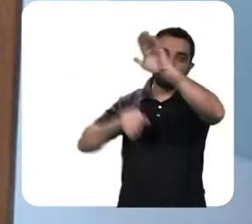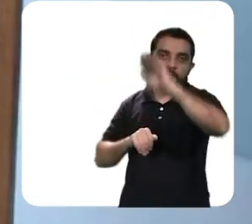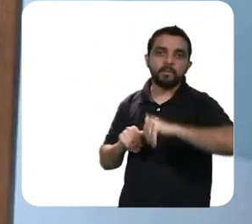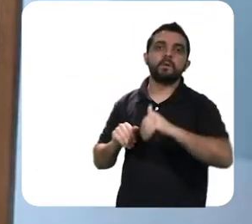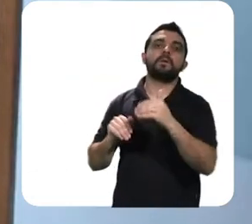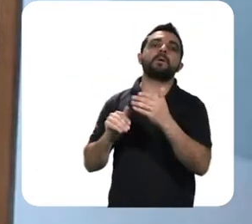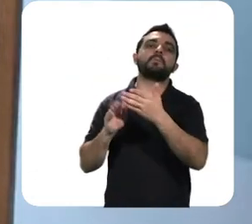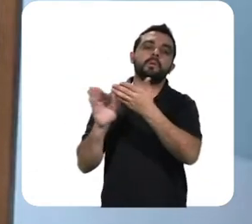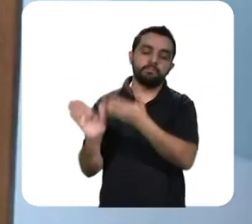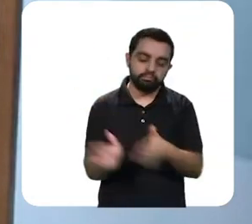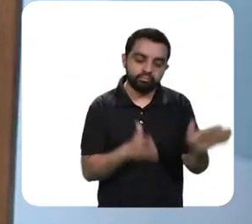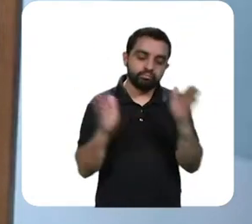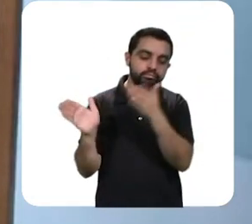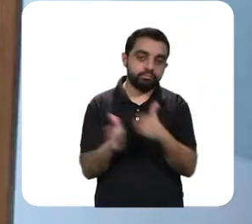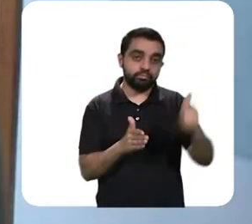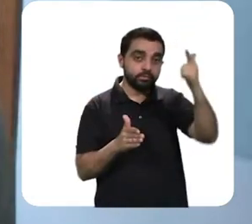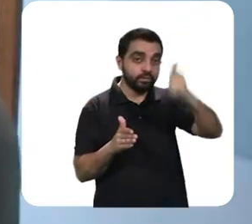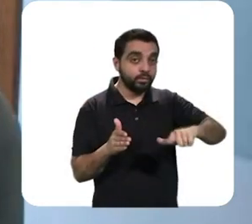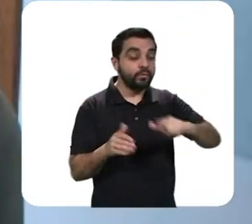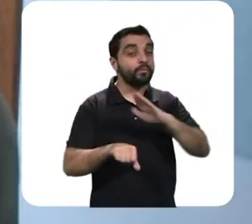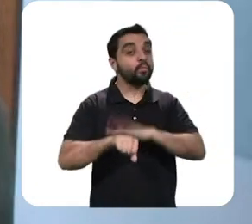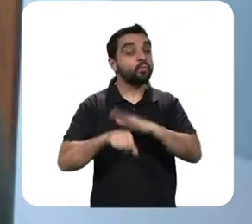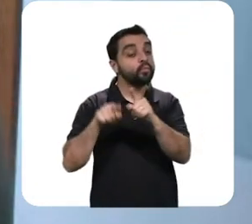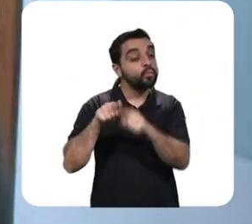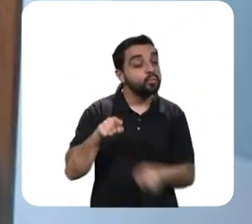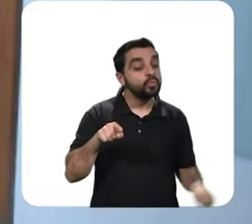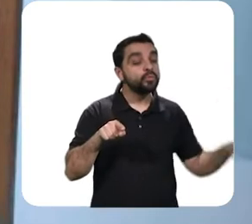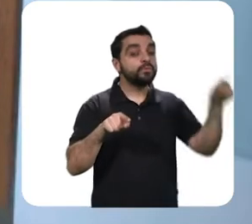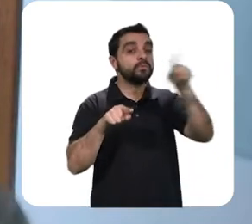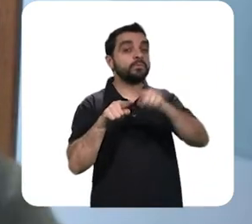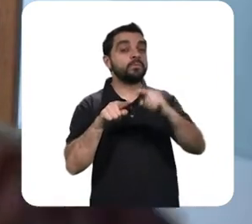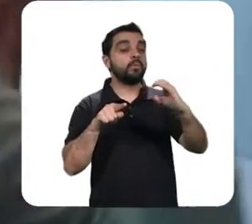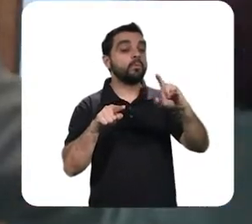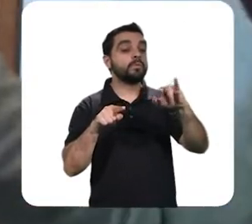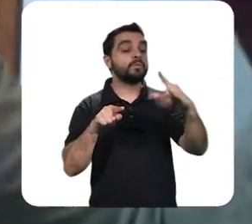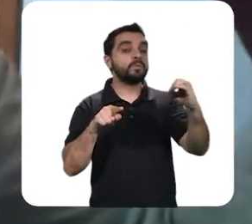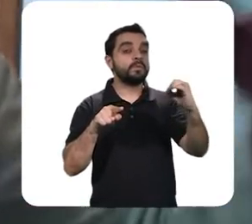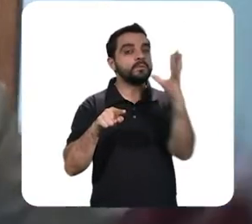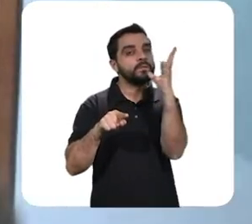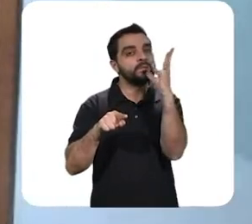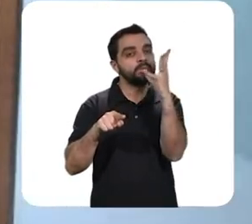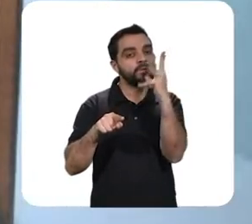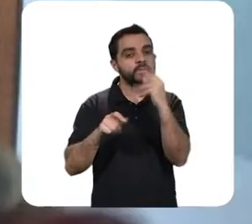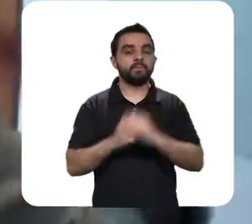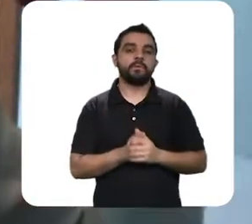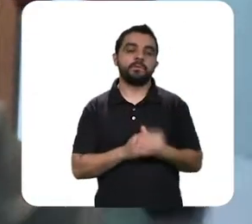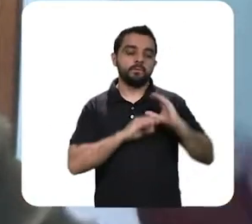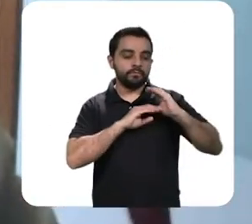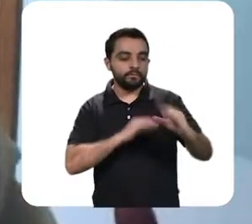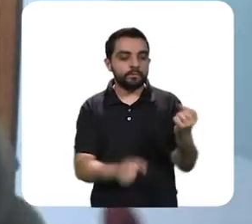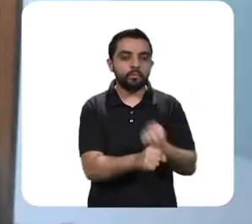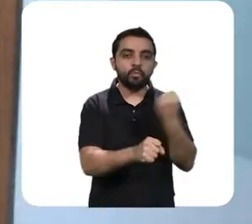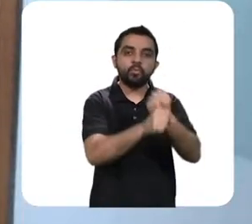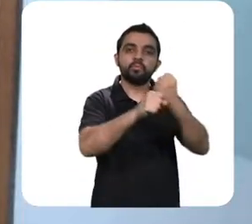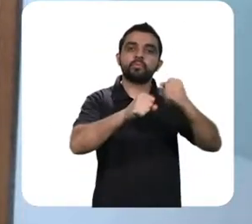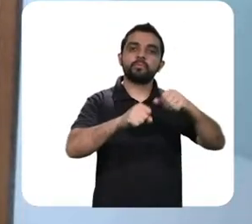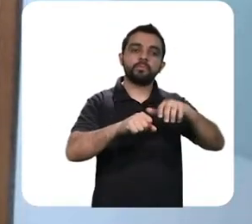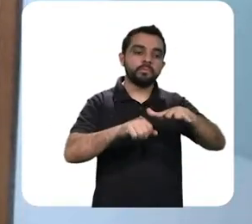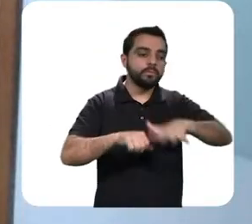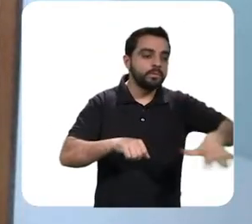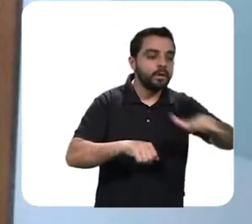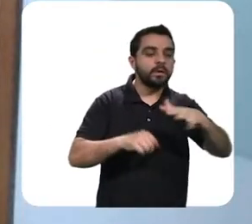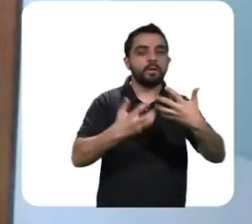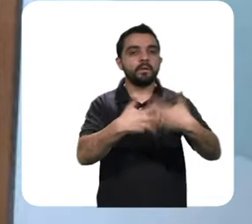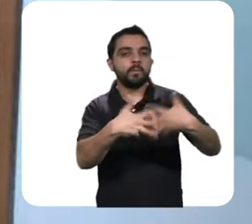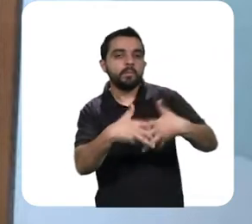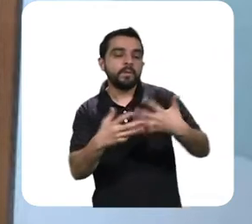também ir recontratando ou então para expandir a atividade econômica precisa fazer investimento em construir prédios instalar máquinas